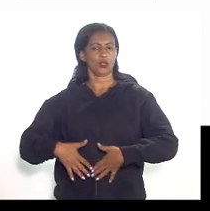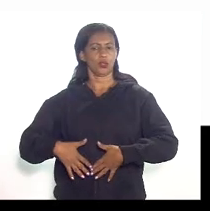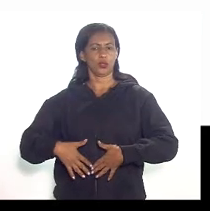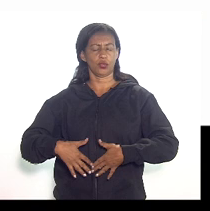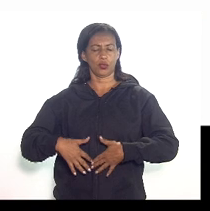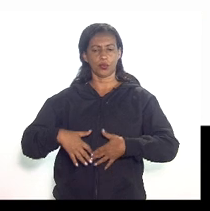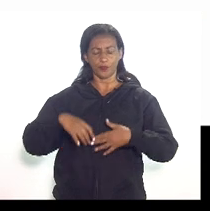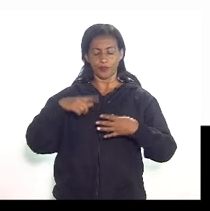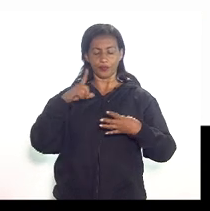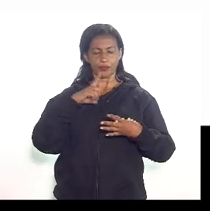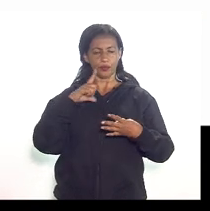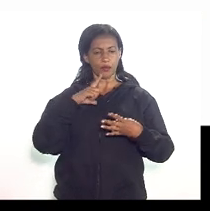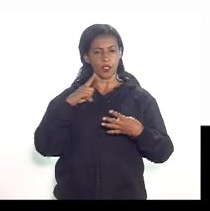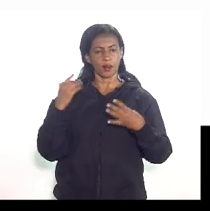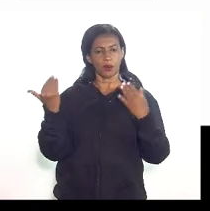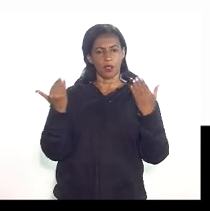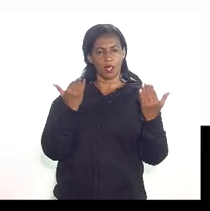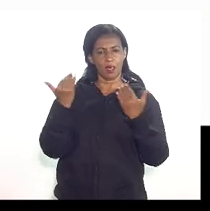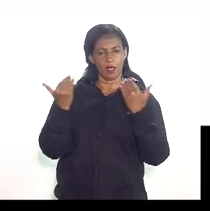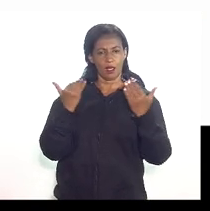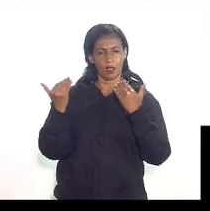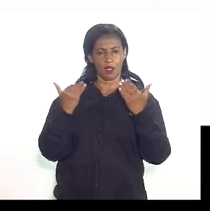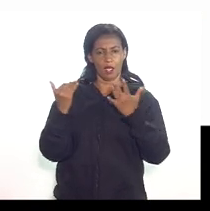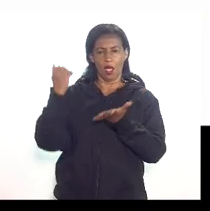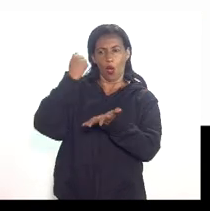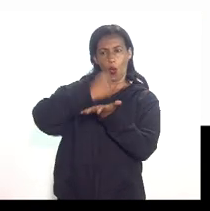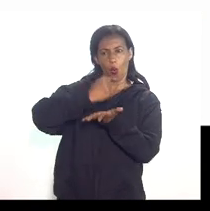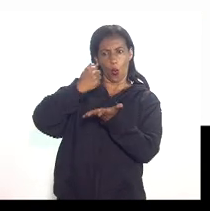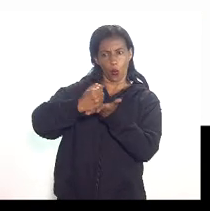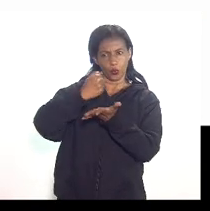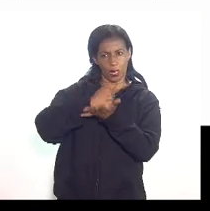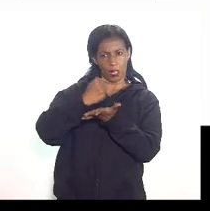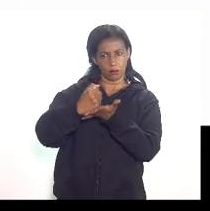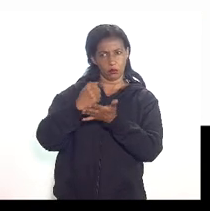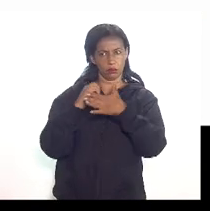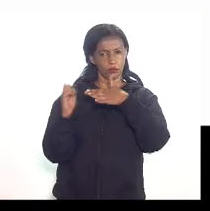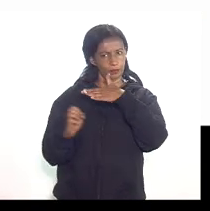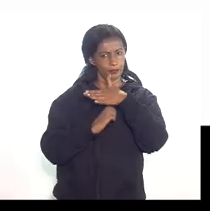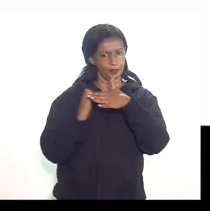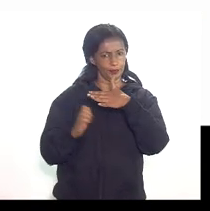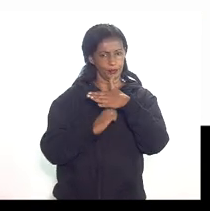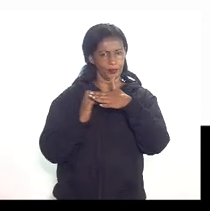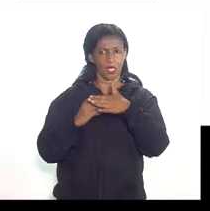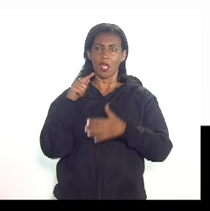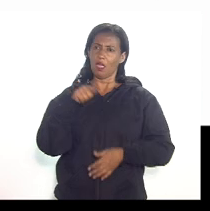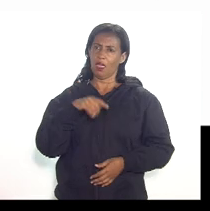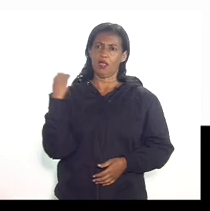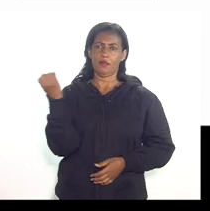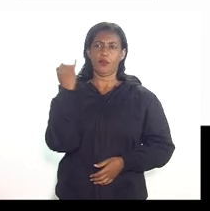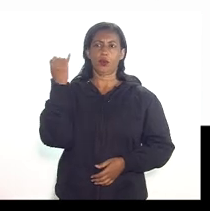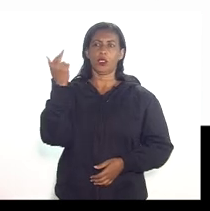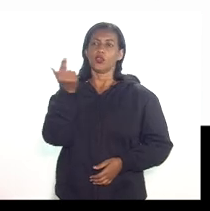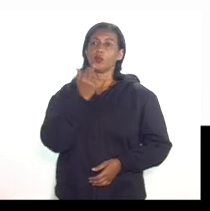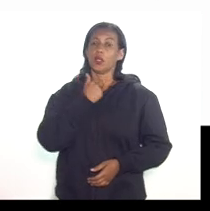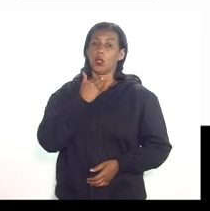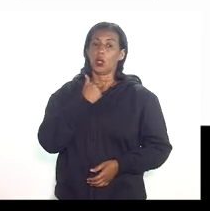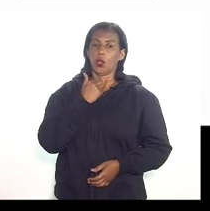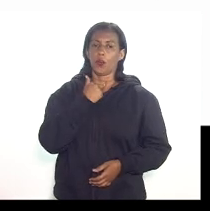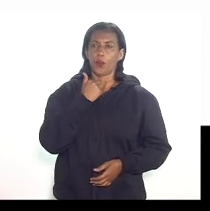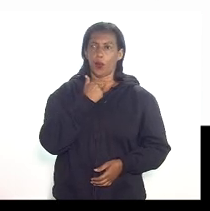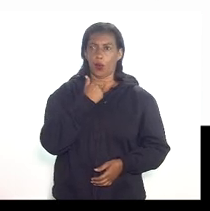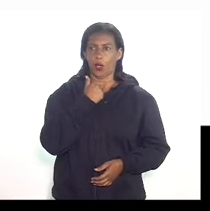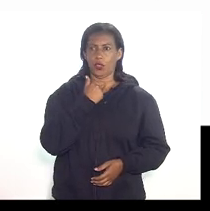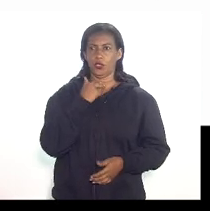intrinsecamente relacionados ao contrato de concessão isso é importante porque ele não pode deduzir as